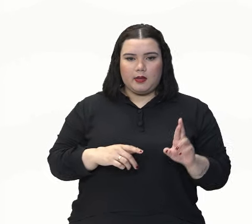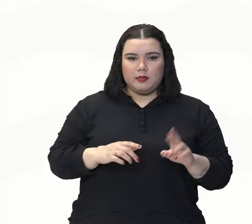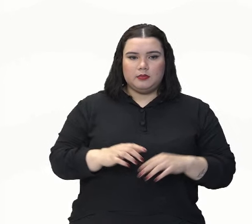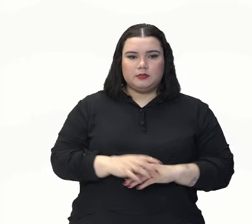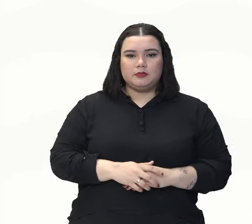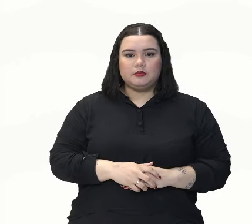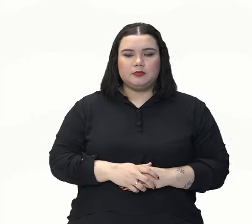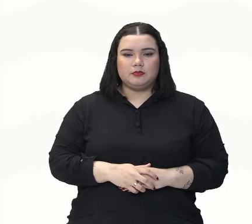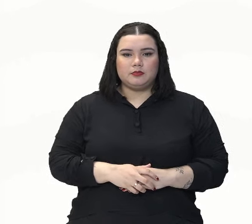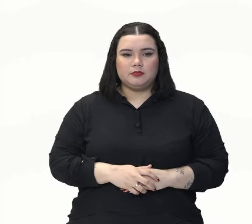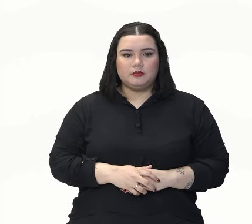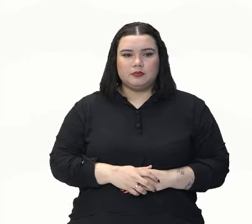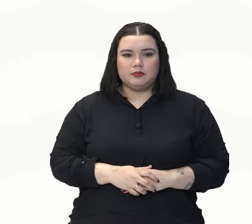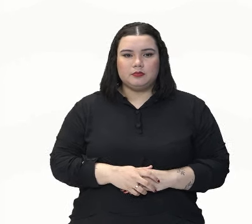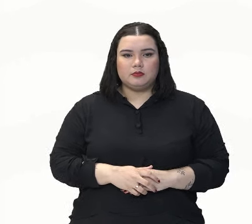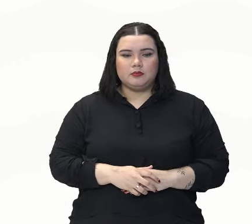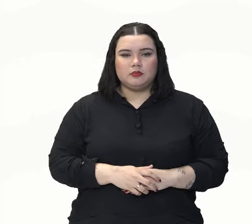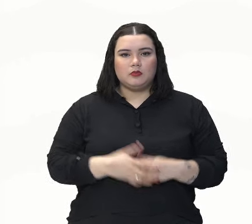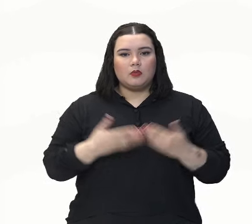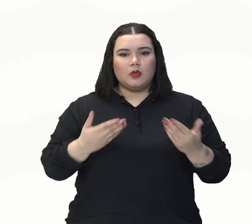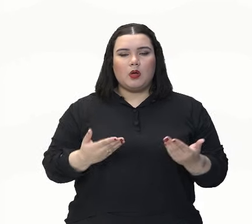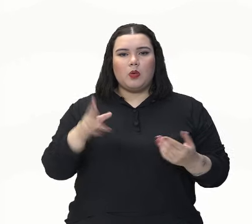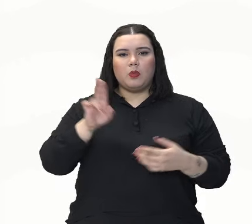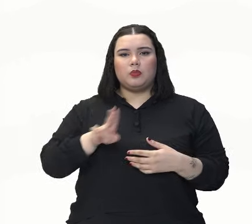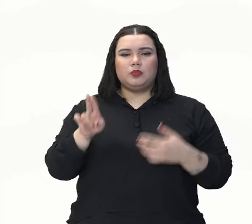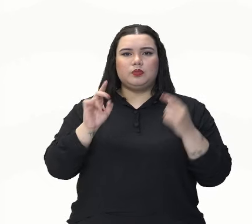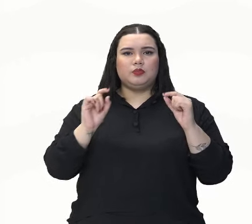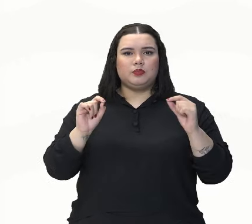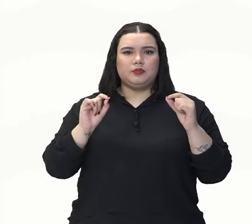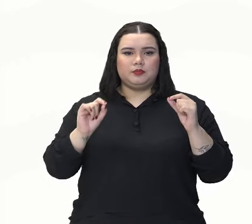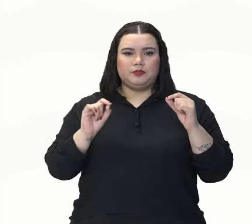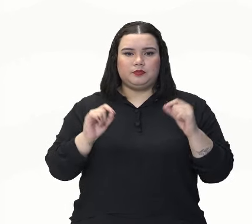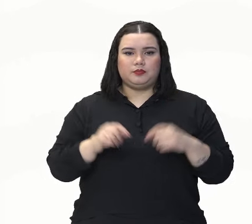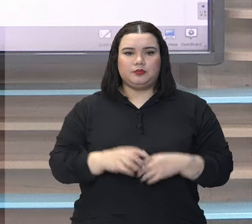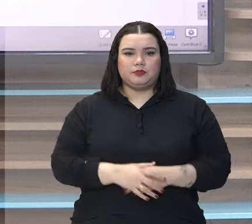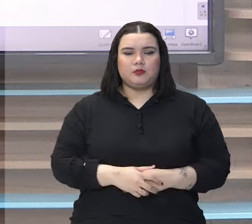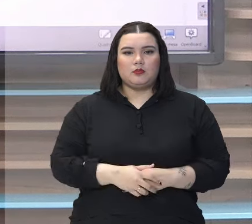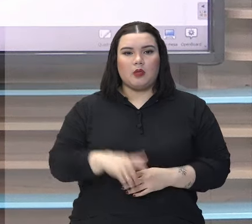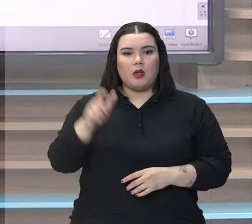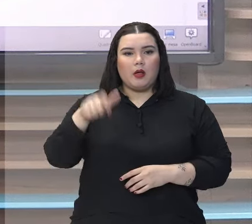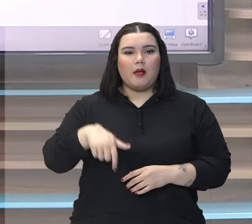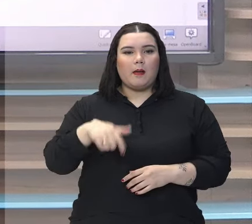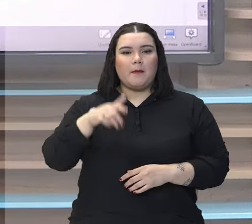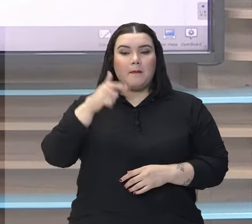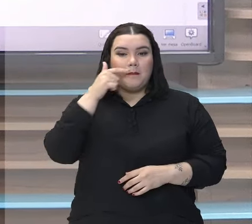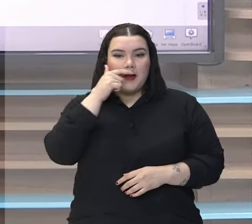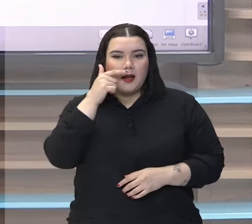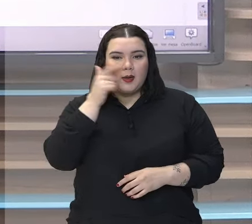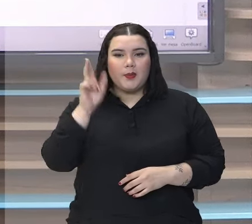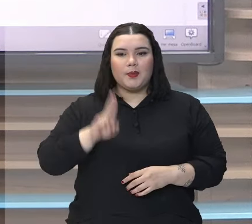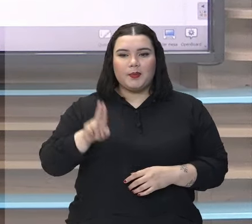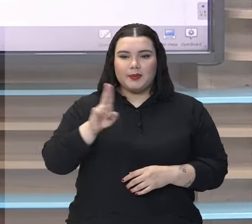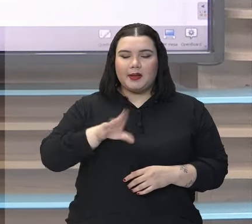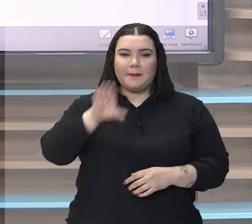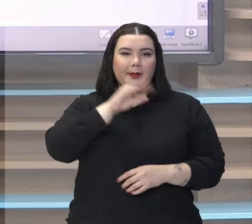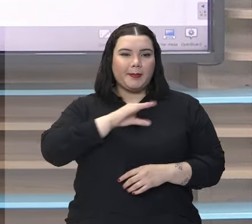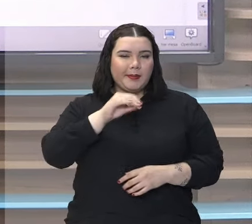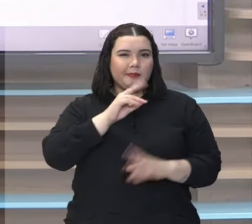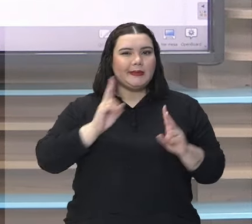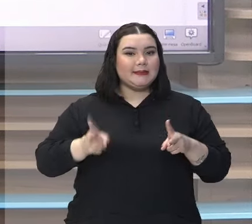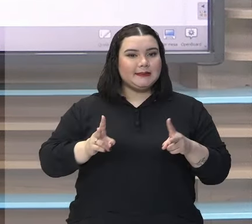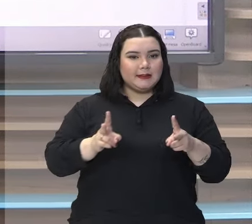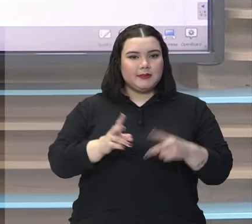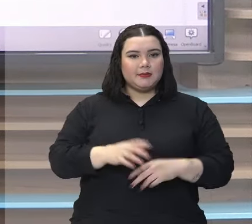geralmente, quem usa muito isso são os pais, né? Essa conjunção alternativa.